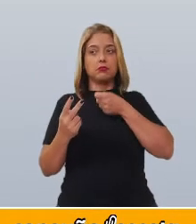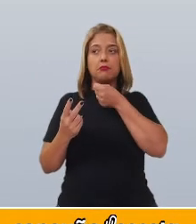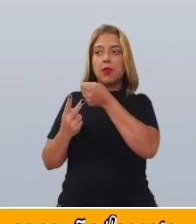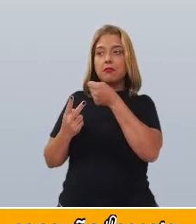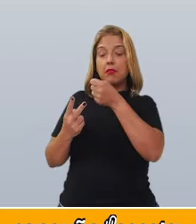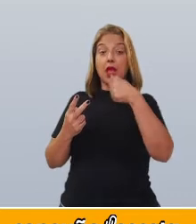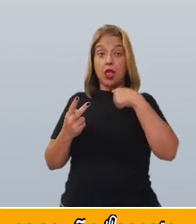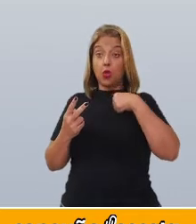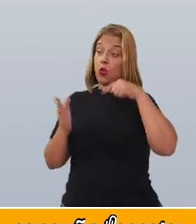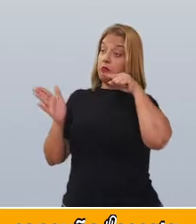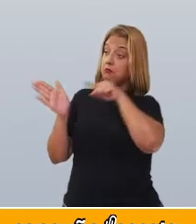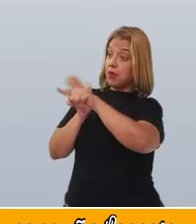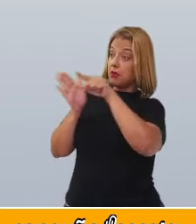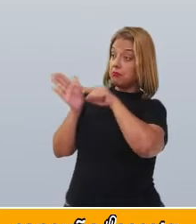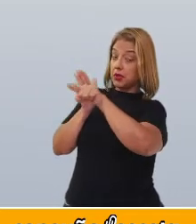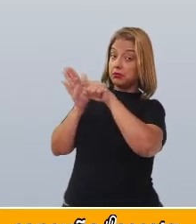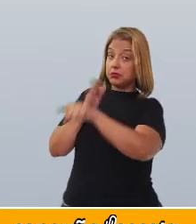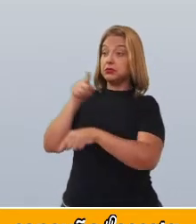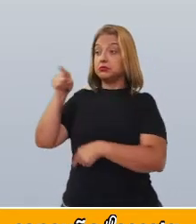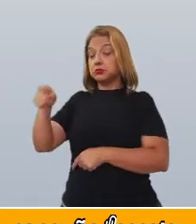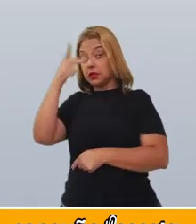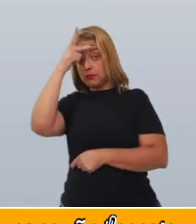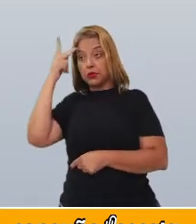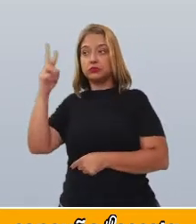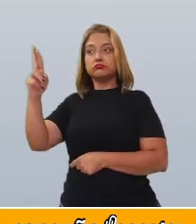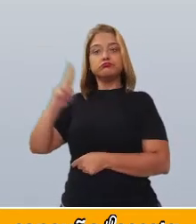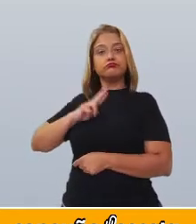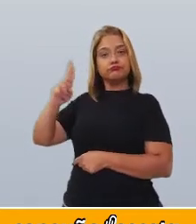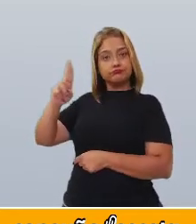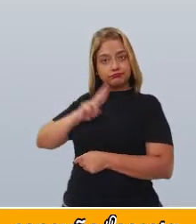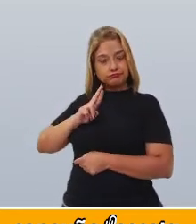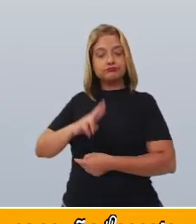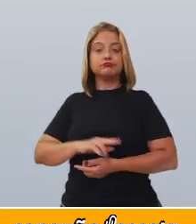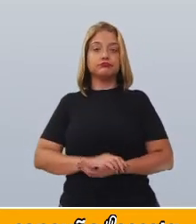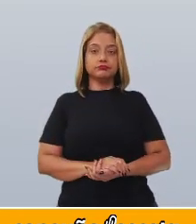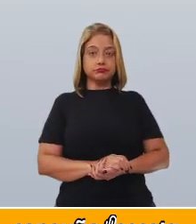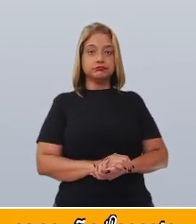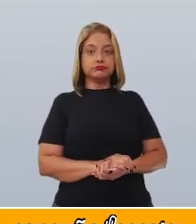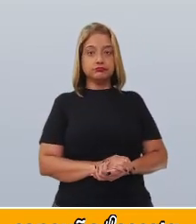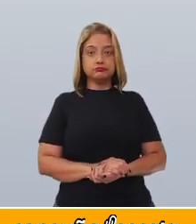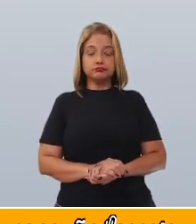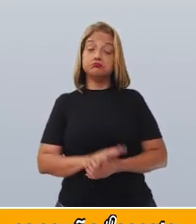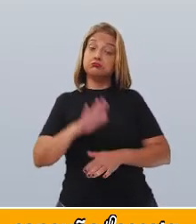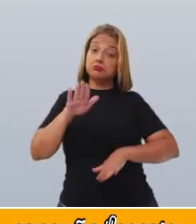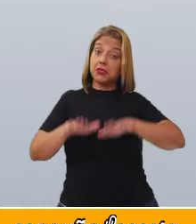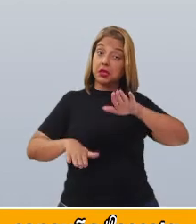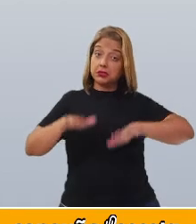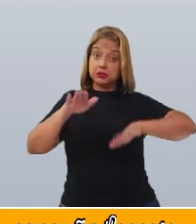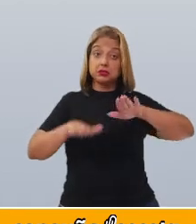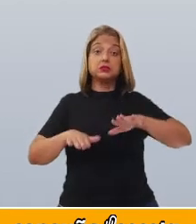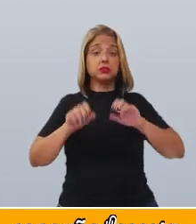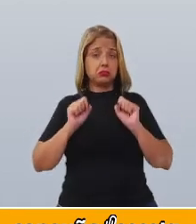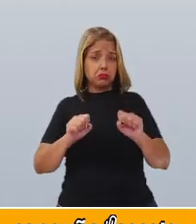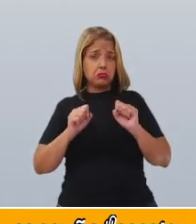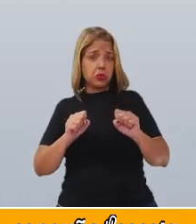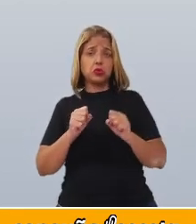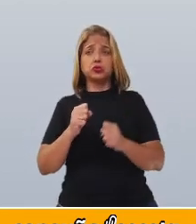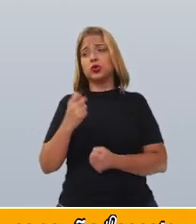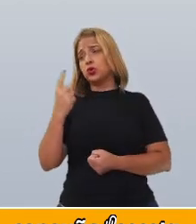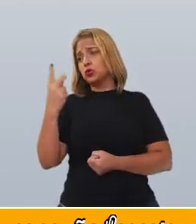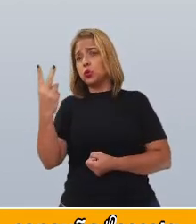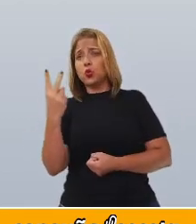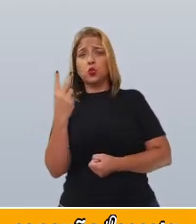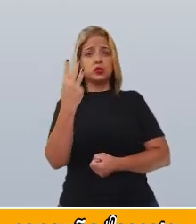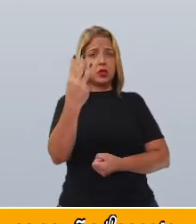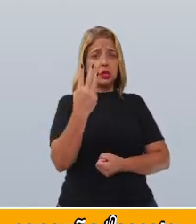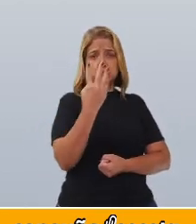entrevistador, que faz as perguntas, e a pessoa entrevistada. Às vezes, pode ser que a entrevista aconteça com mais de uma pessoa.